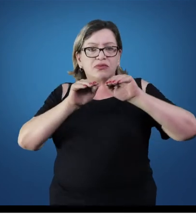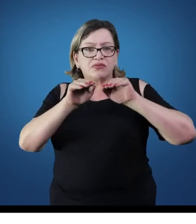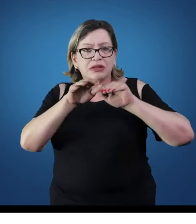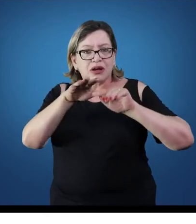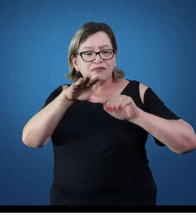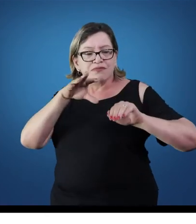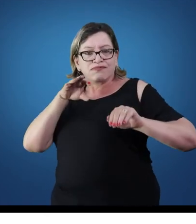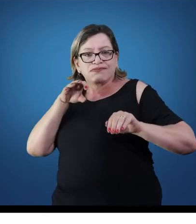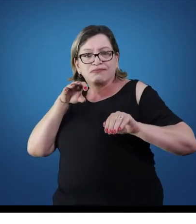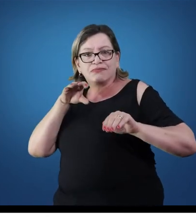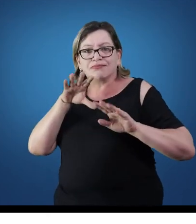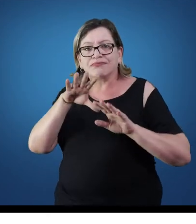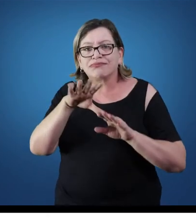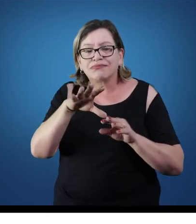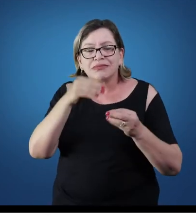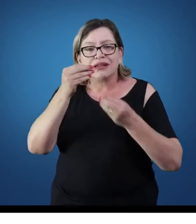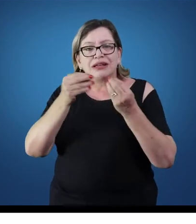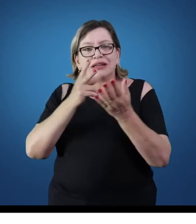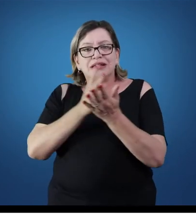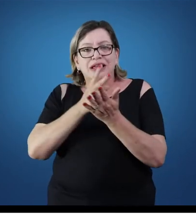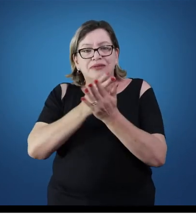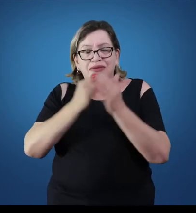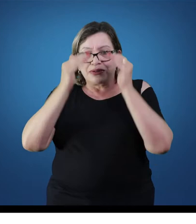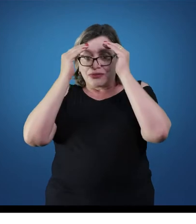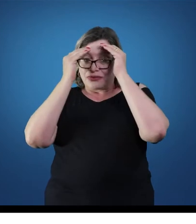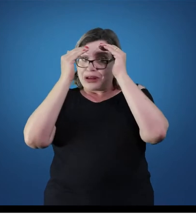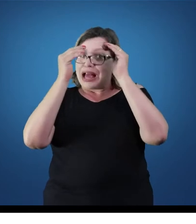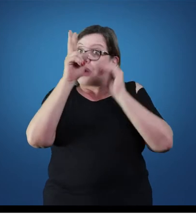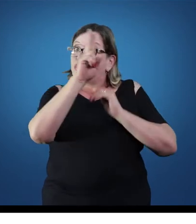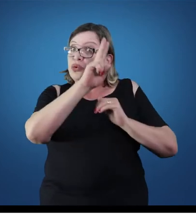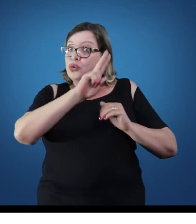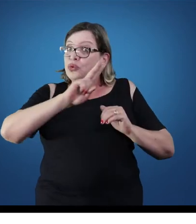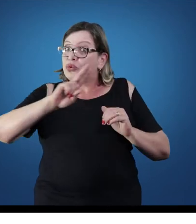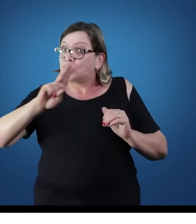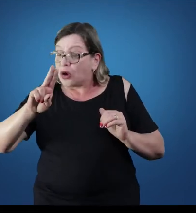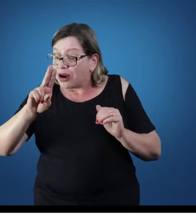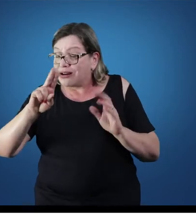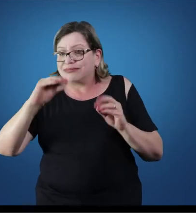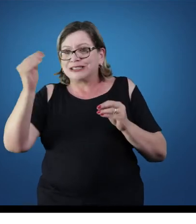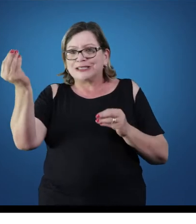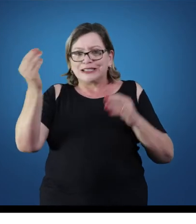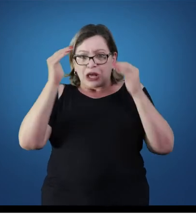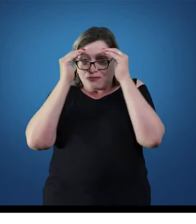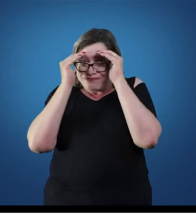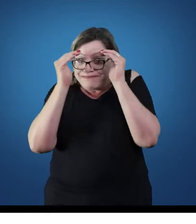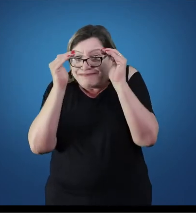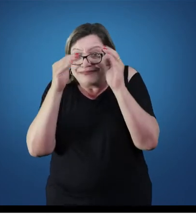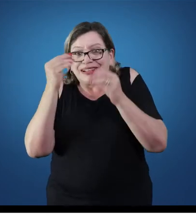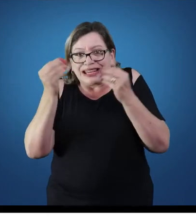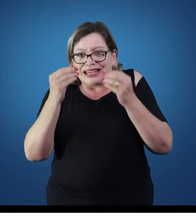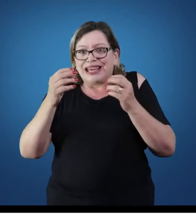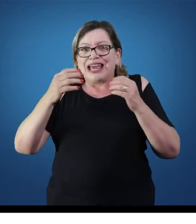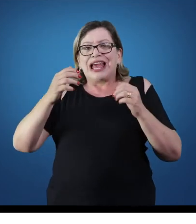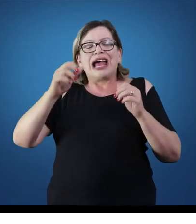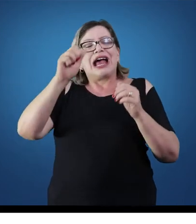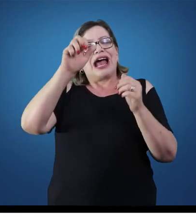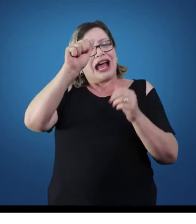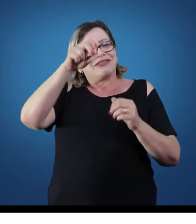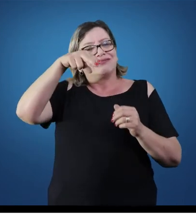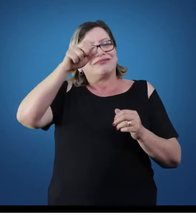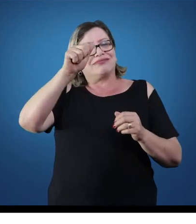contrações musculares. Vamos ficar mais atentos aos nomes realmente dos músculos. Aqui na anatomia nós temos que ficar bem mais